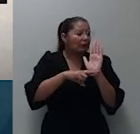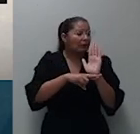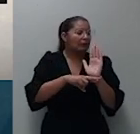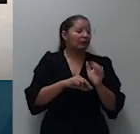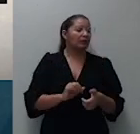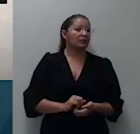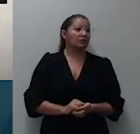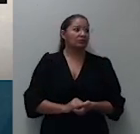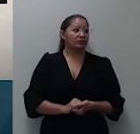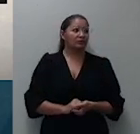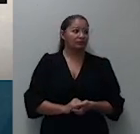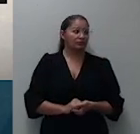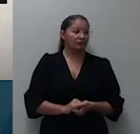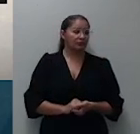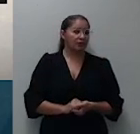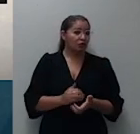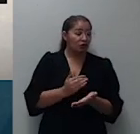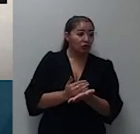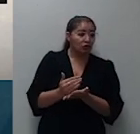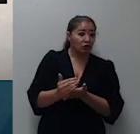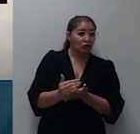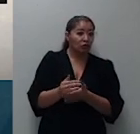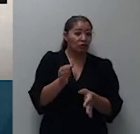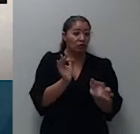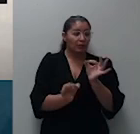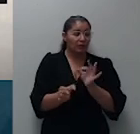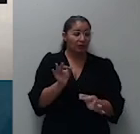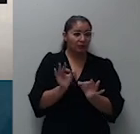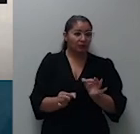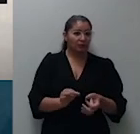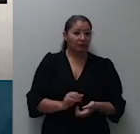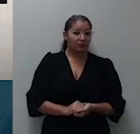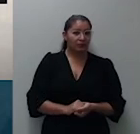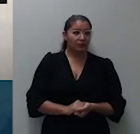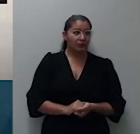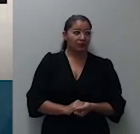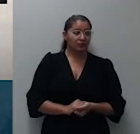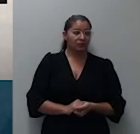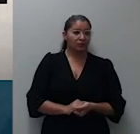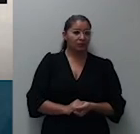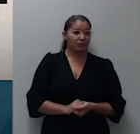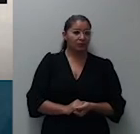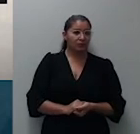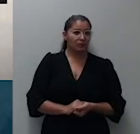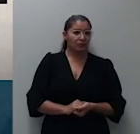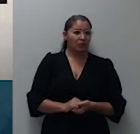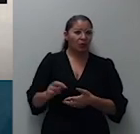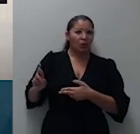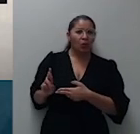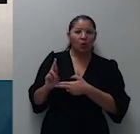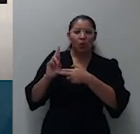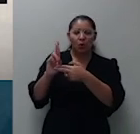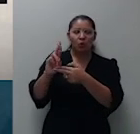seguindo no julgamento eu chamo agora o recurso especial